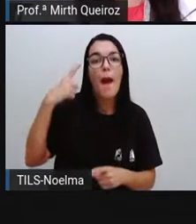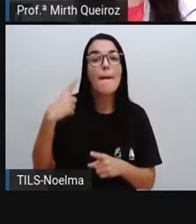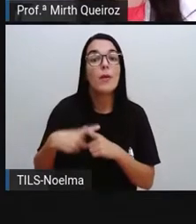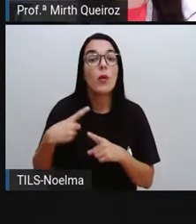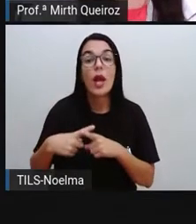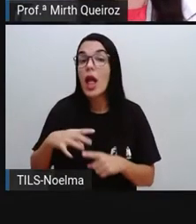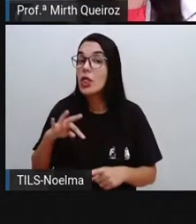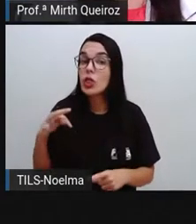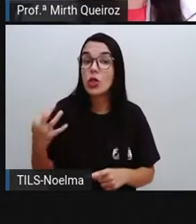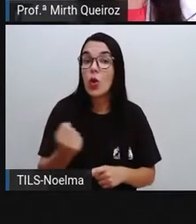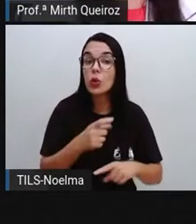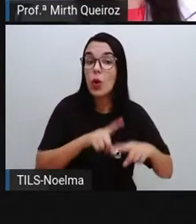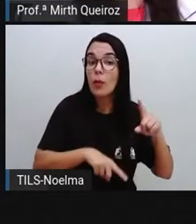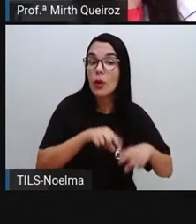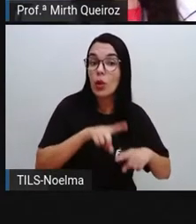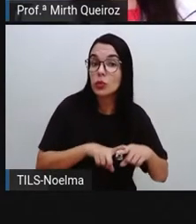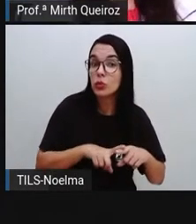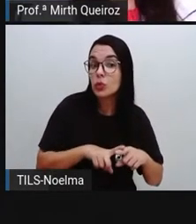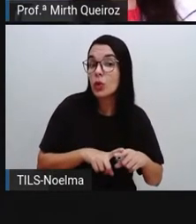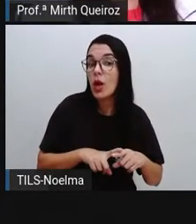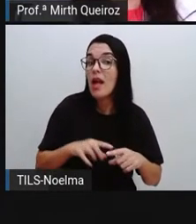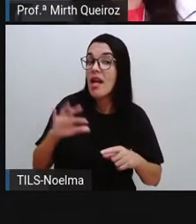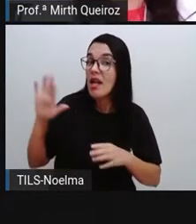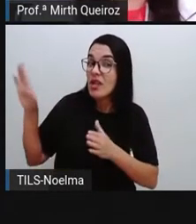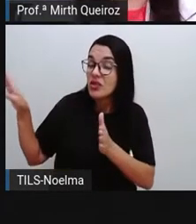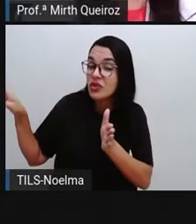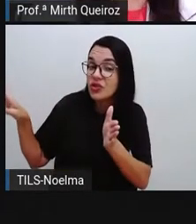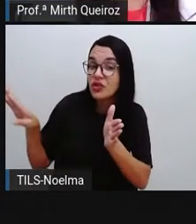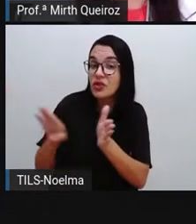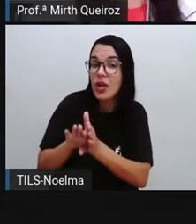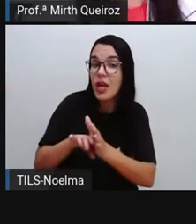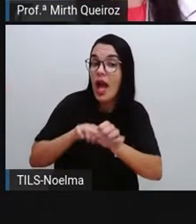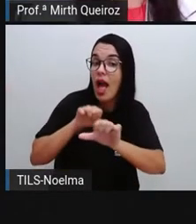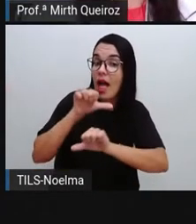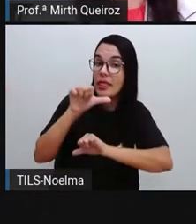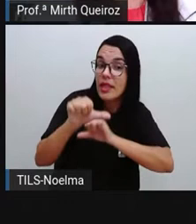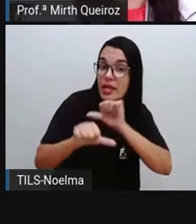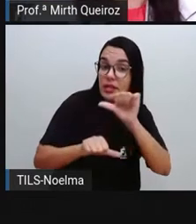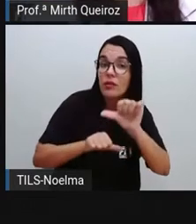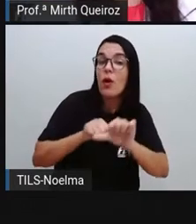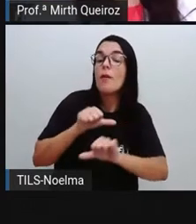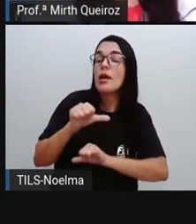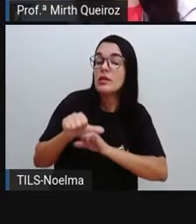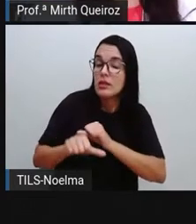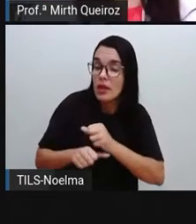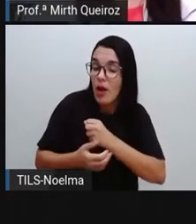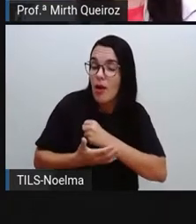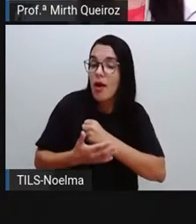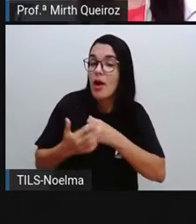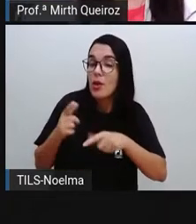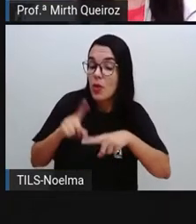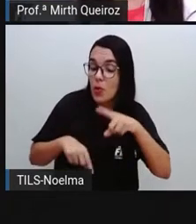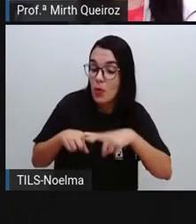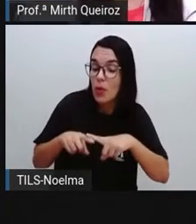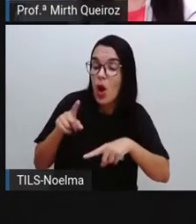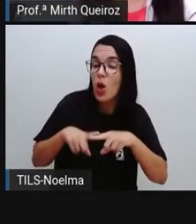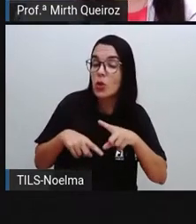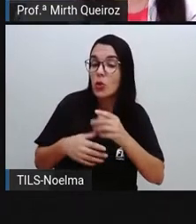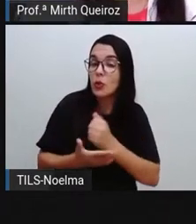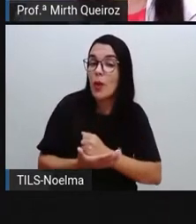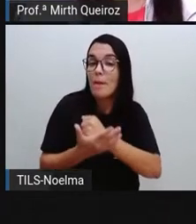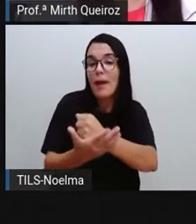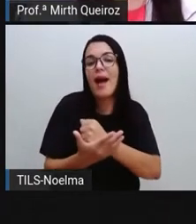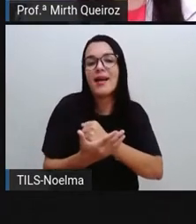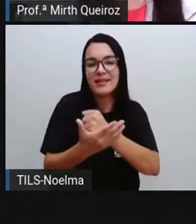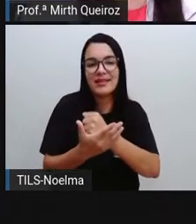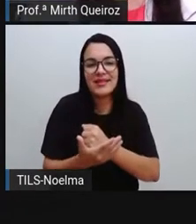Pois, produto ou a mercadoria que a gente tem em casa é feita a partir da transformação dessa matéria